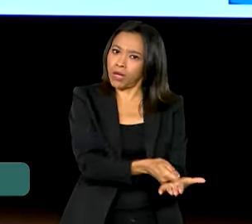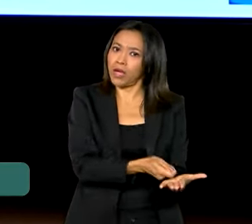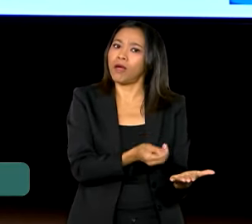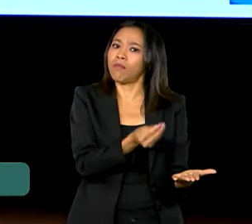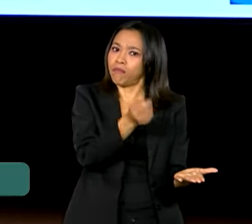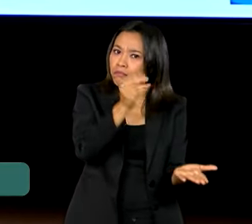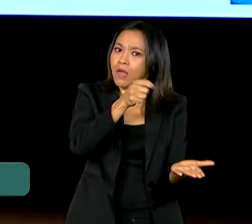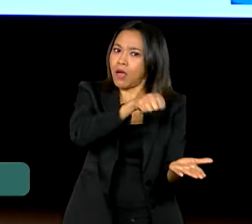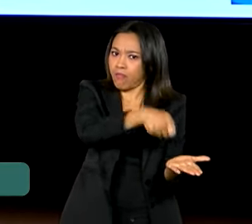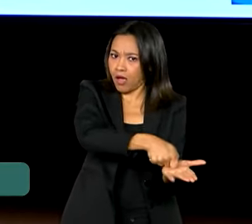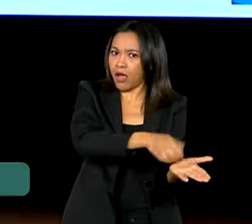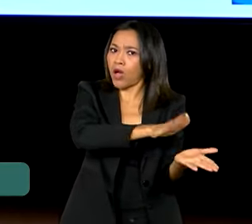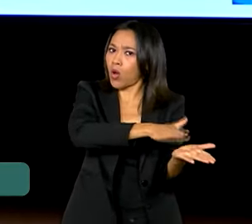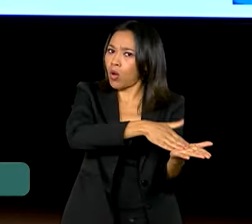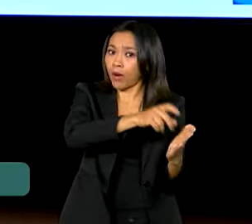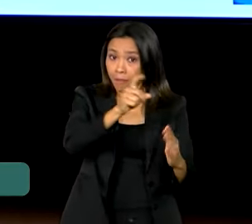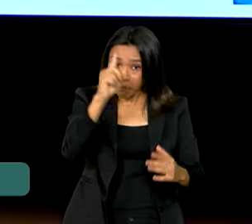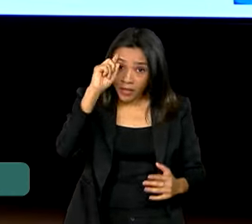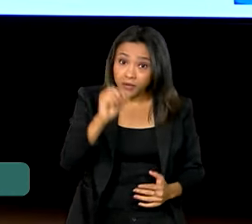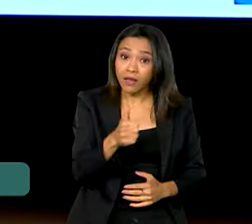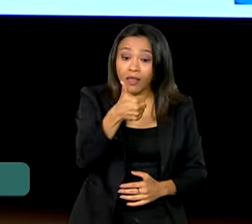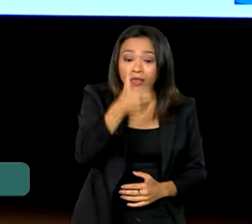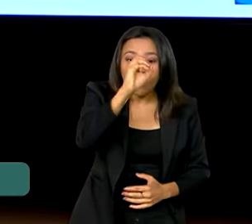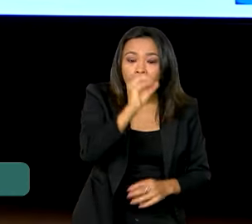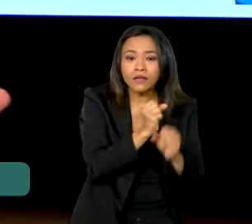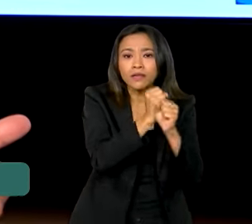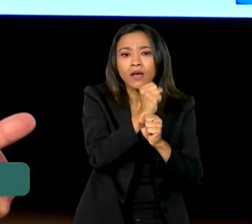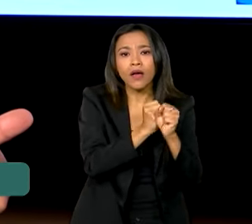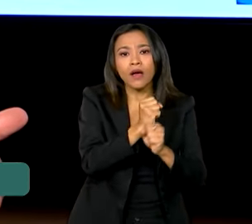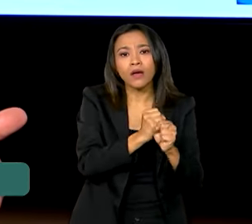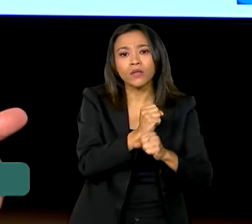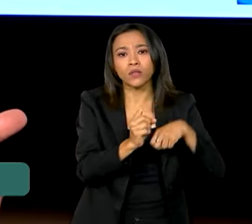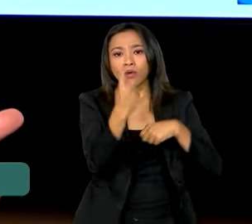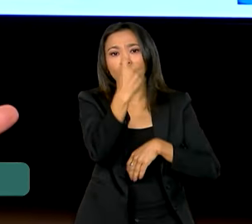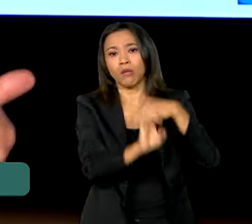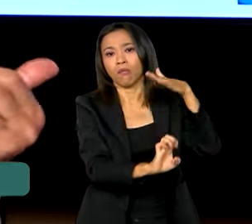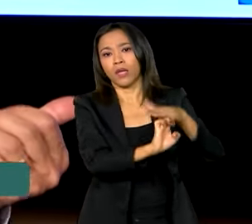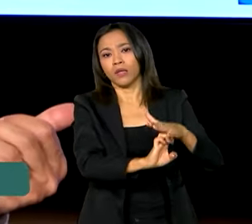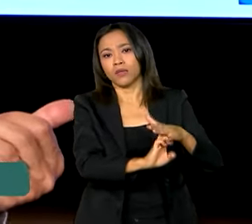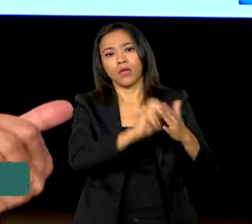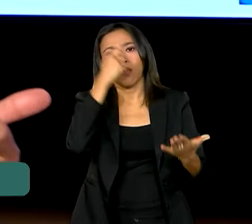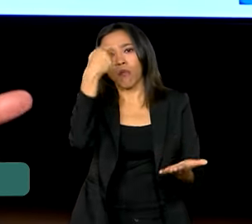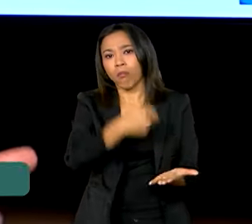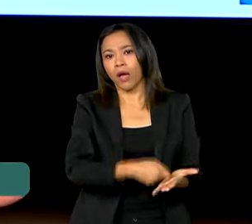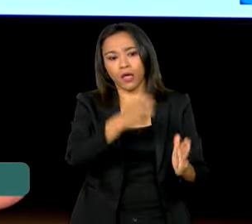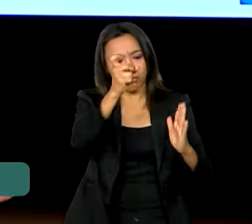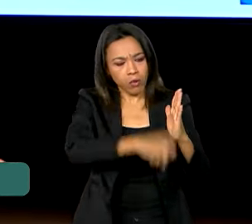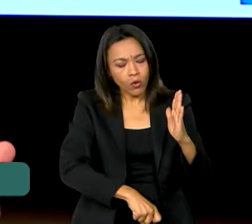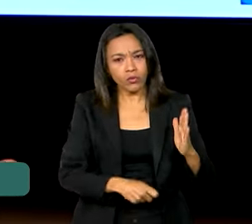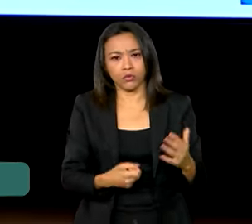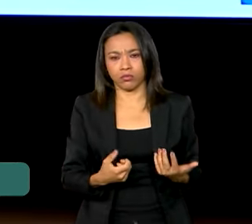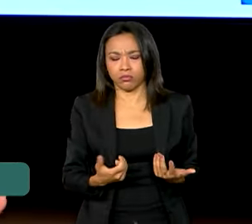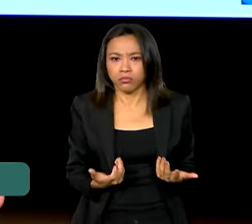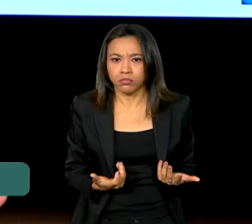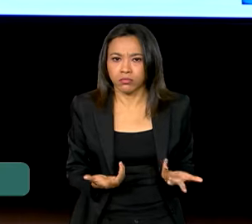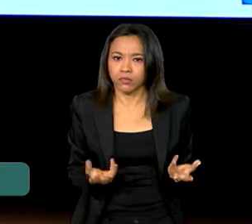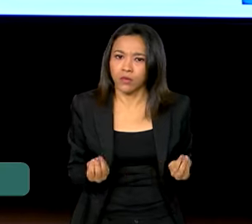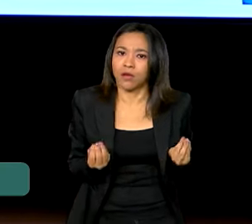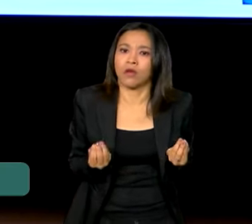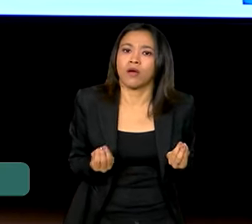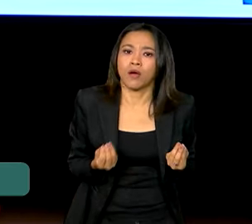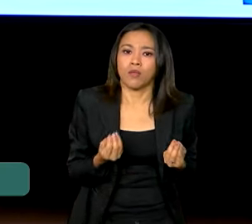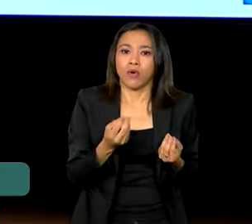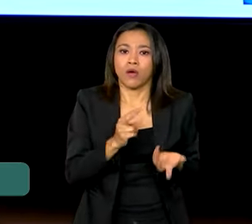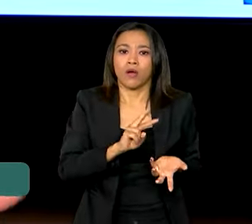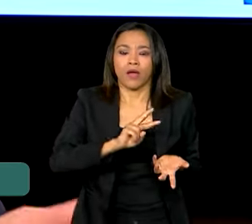empresa, 10 anos sem pagar imposto. E aí, para fazer o ajuste fiscal em cima do salário mínimo? Fazer